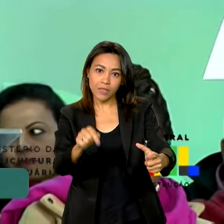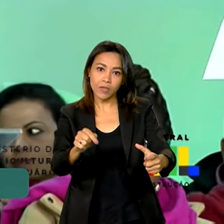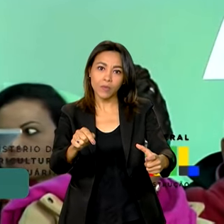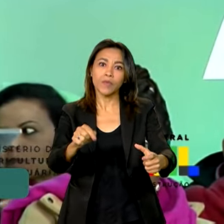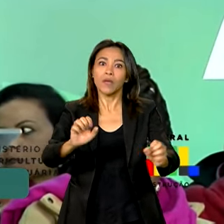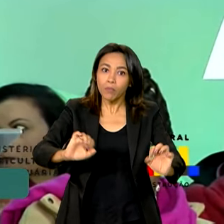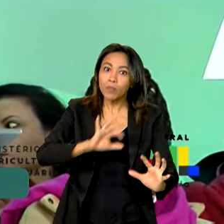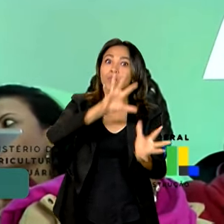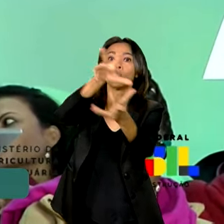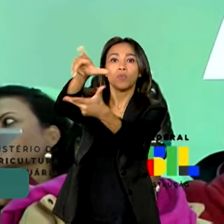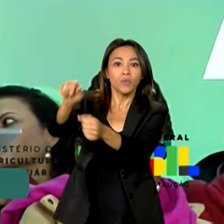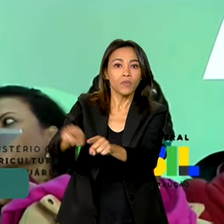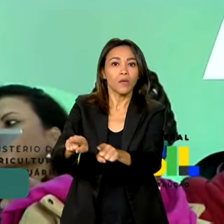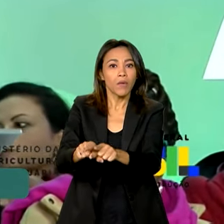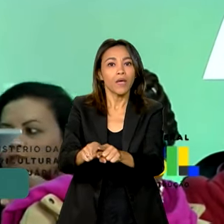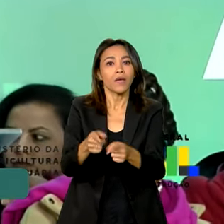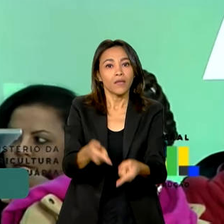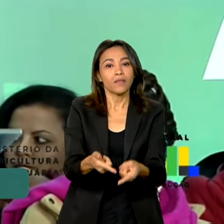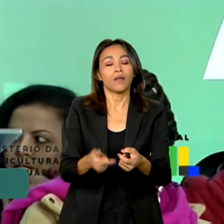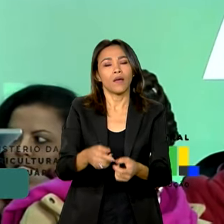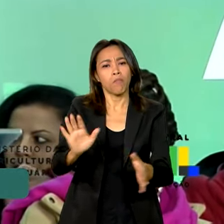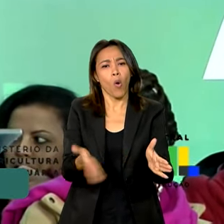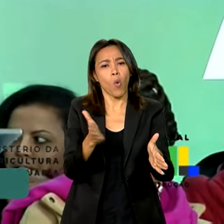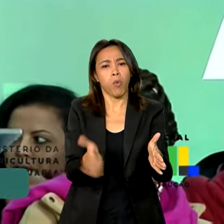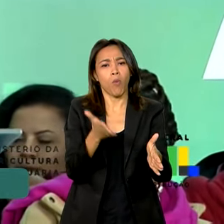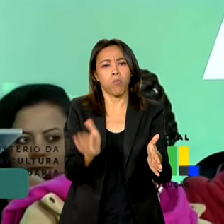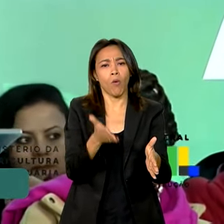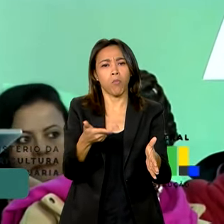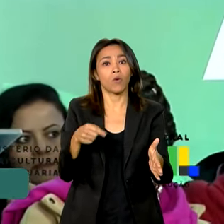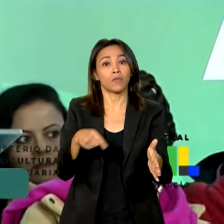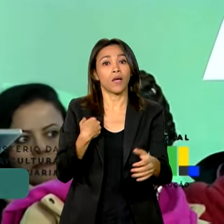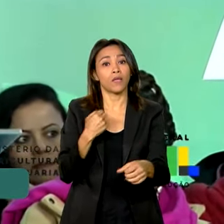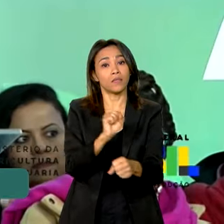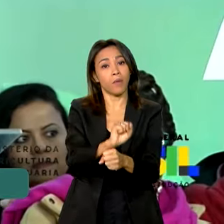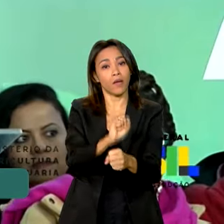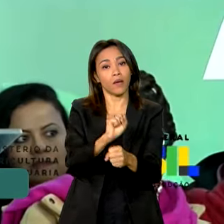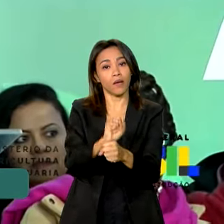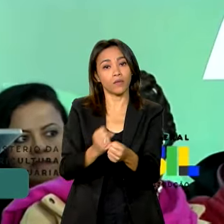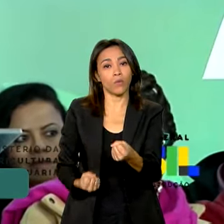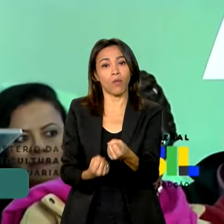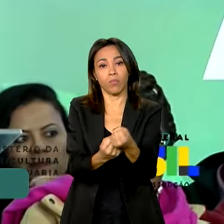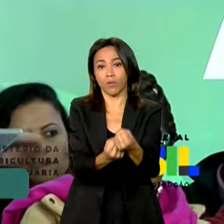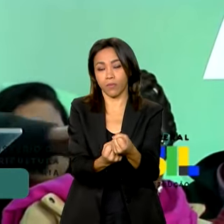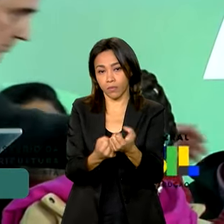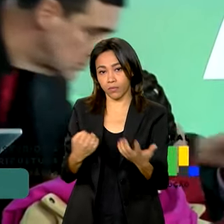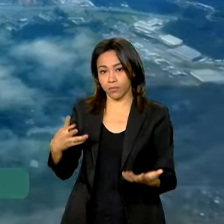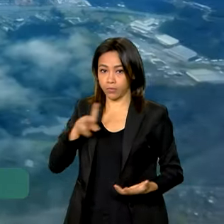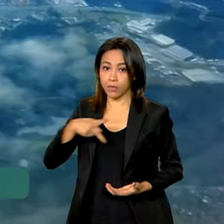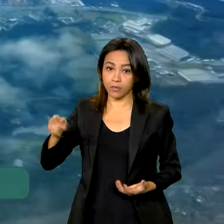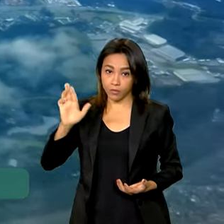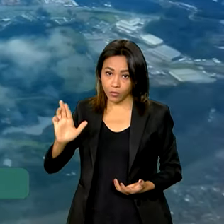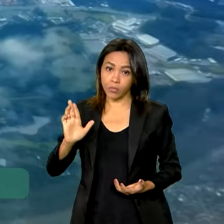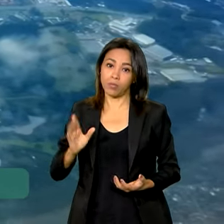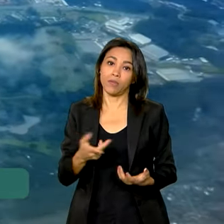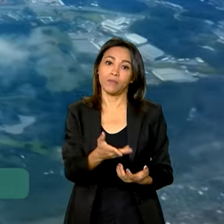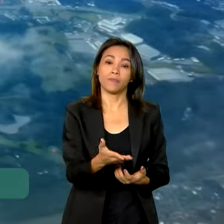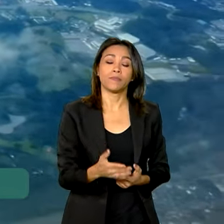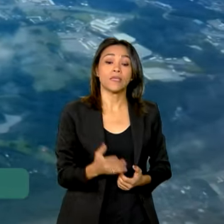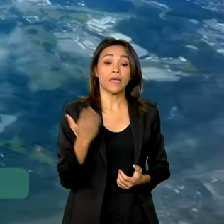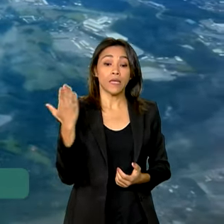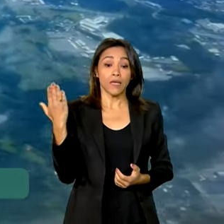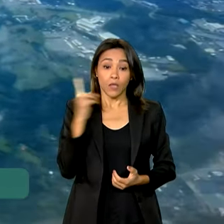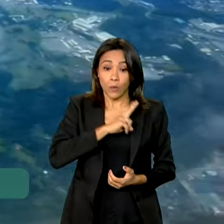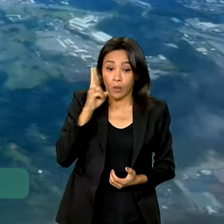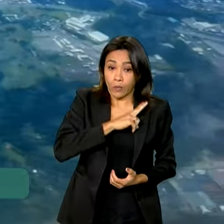está aguardando a mão amiga do governo do presidente Loura para sua reconstrução. Logo no início da